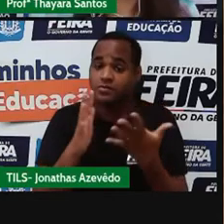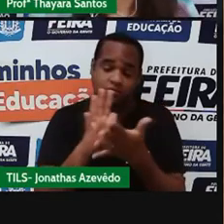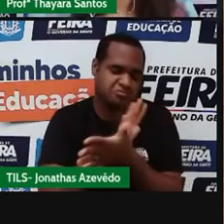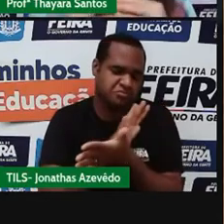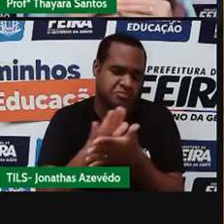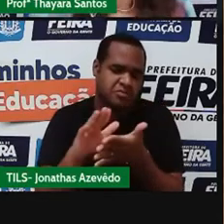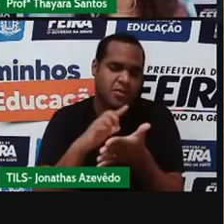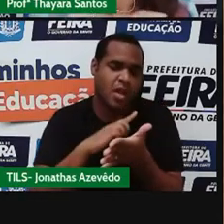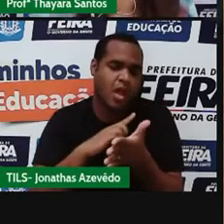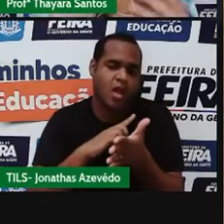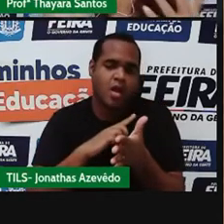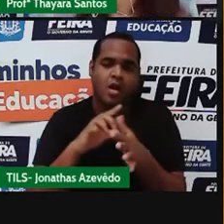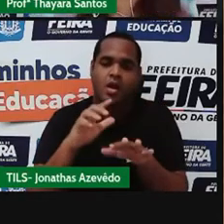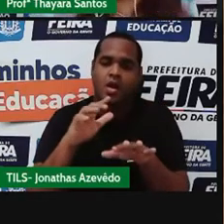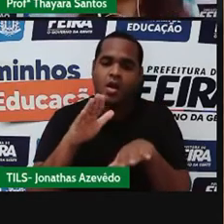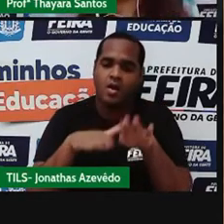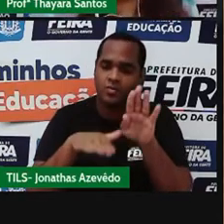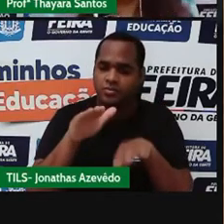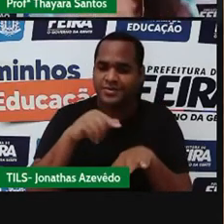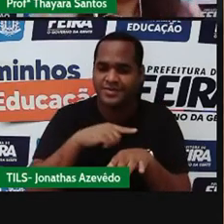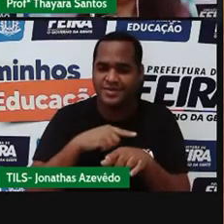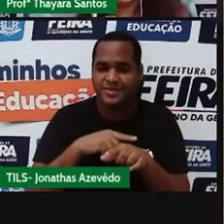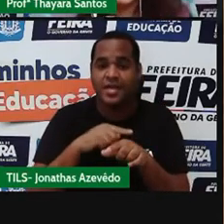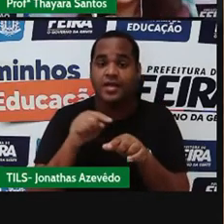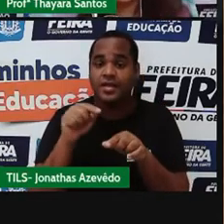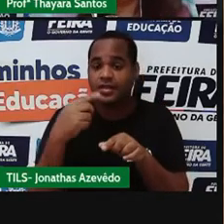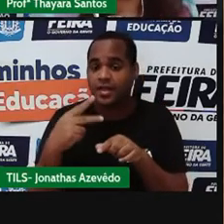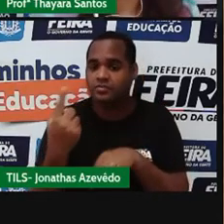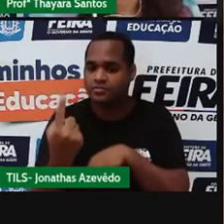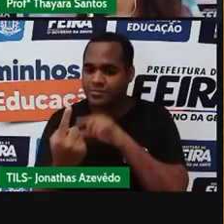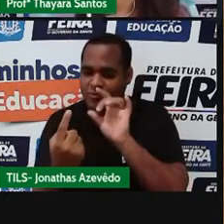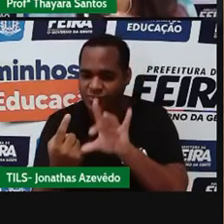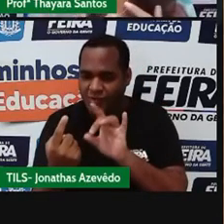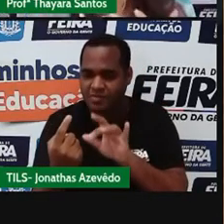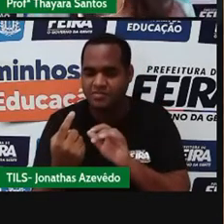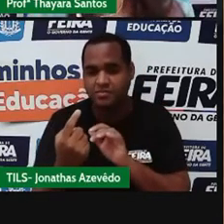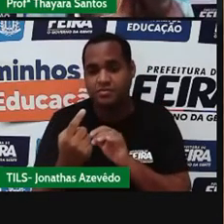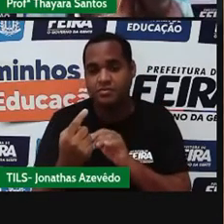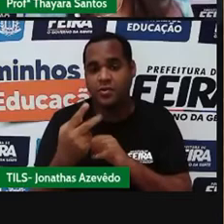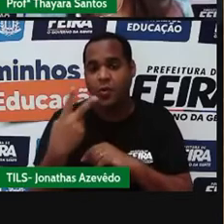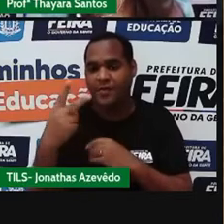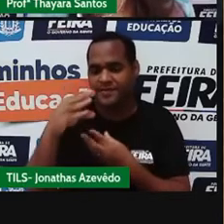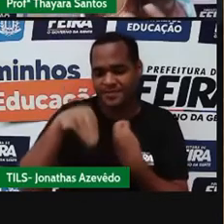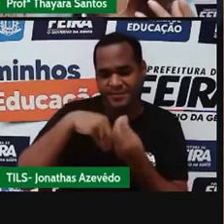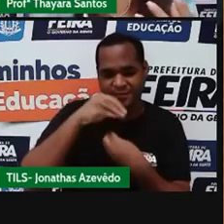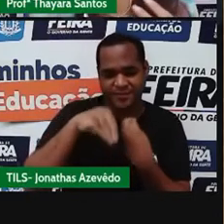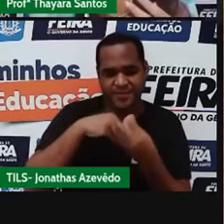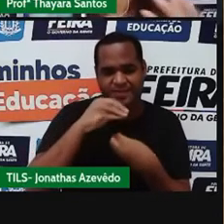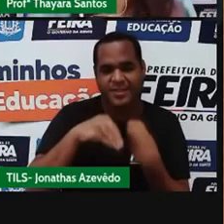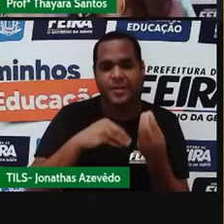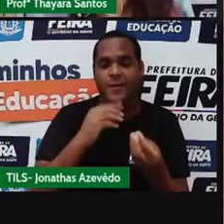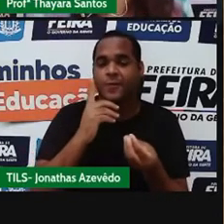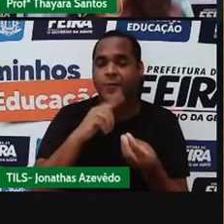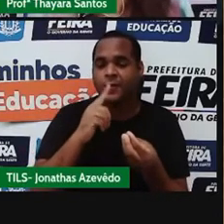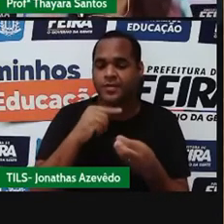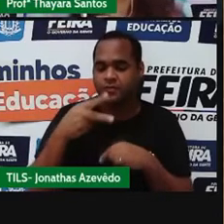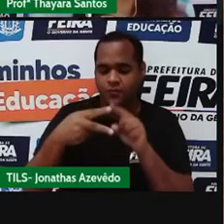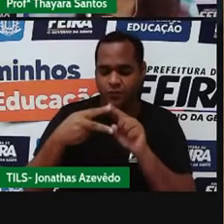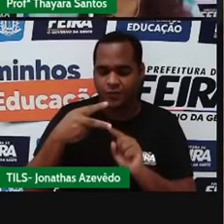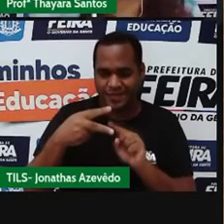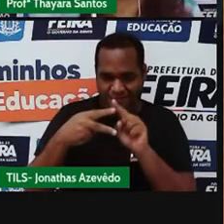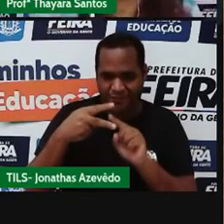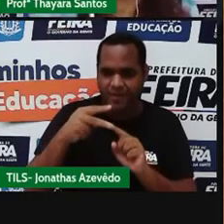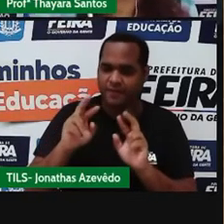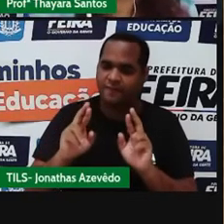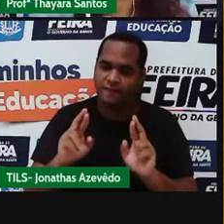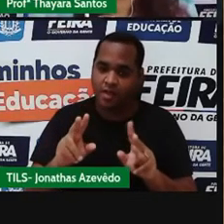eu só tenho um tipo de substância ali, no caso das misturas é quando eu misturo duas substâncias